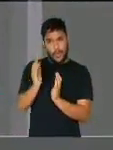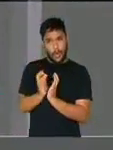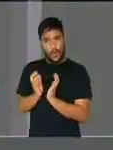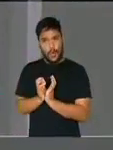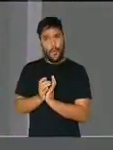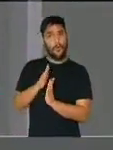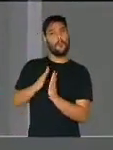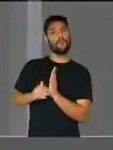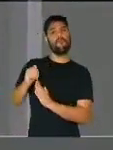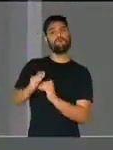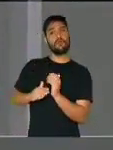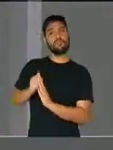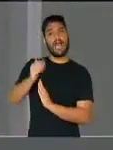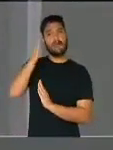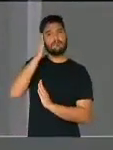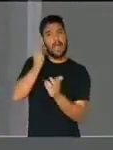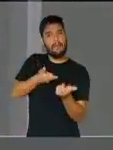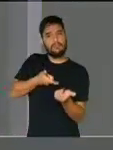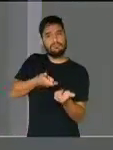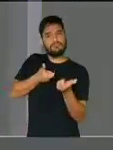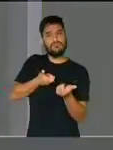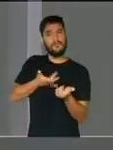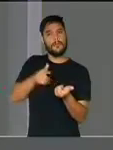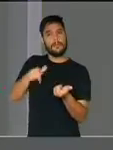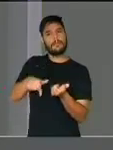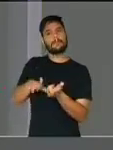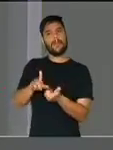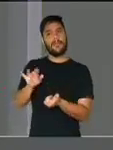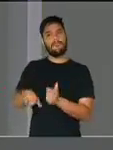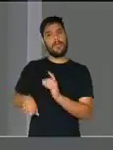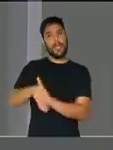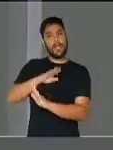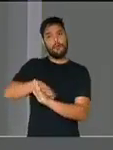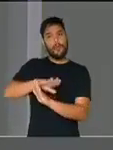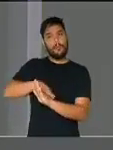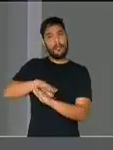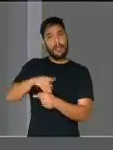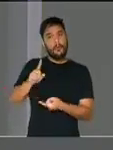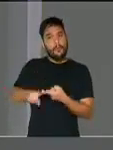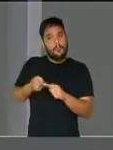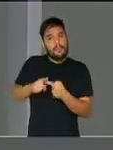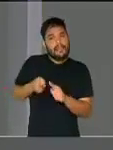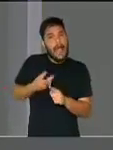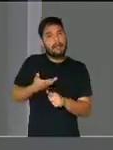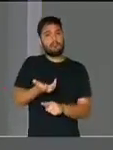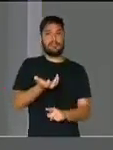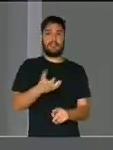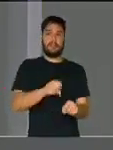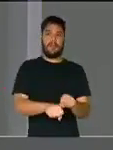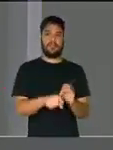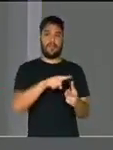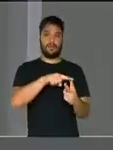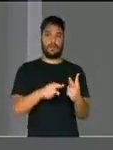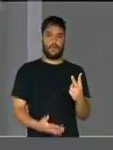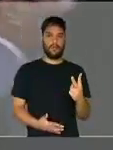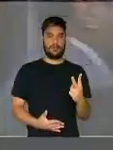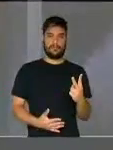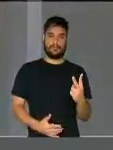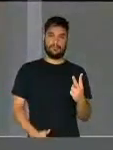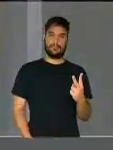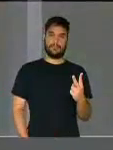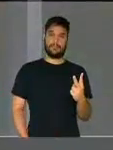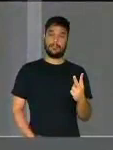gente que sabe atirar. Em geral, os crimes de mando e de gente profissional nisso,